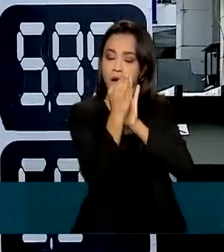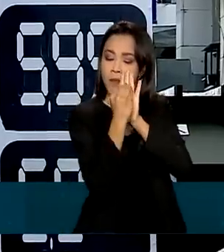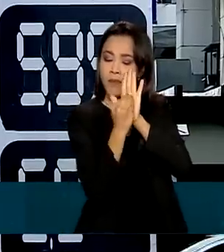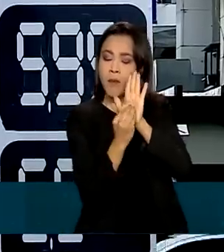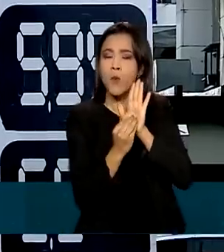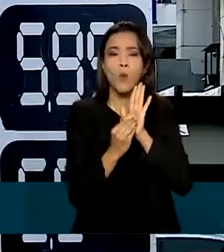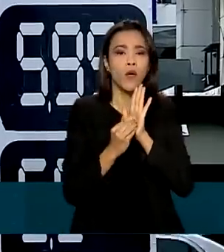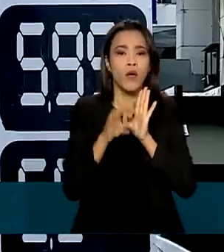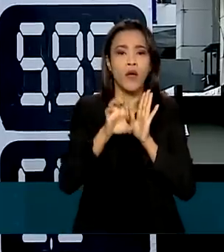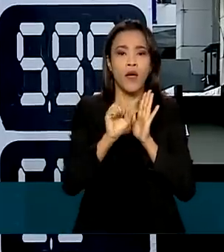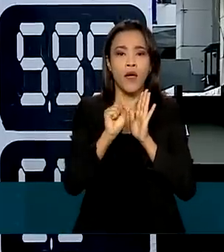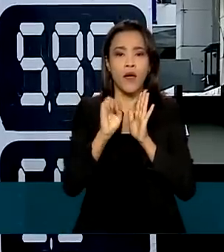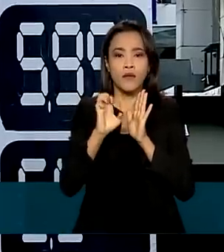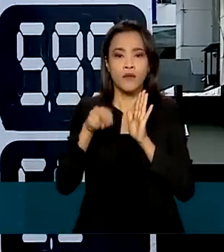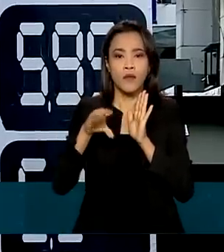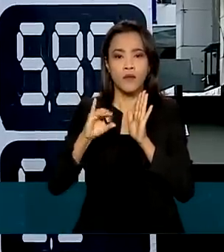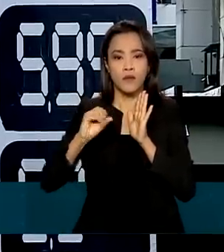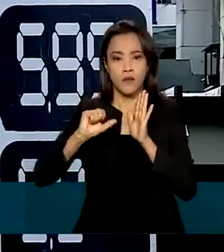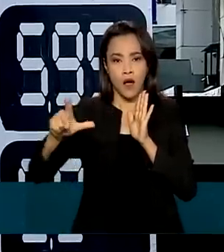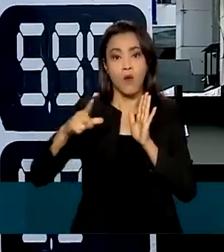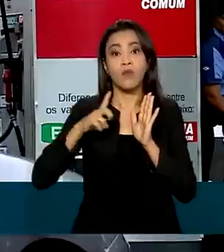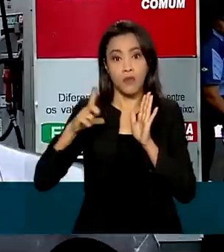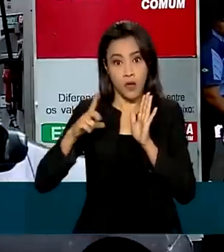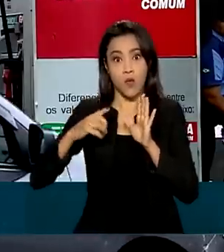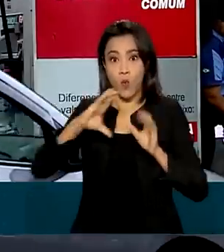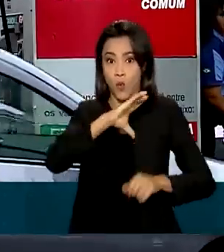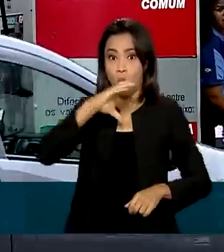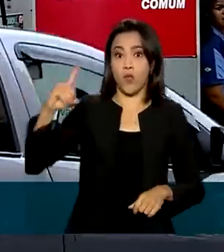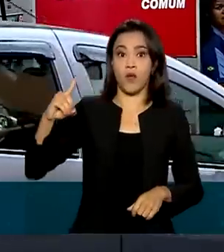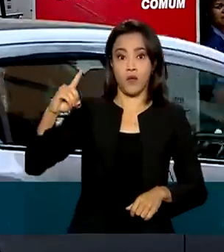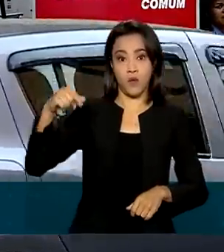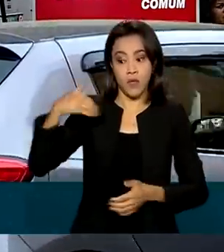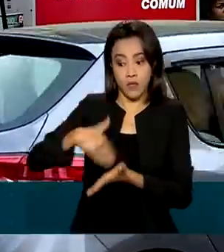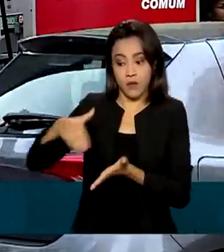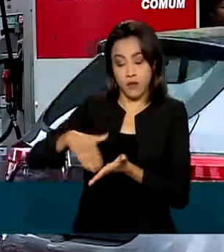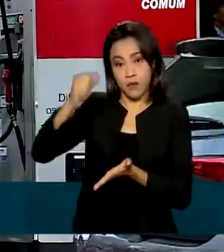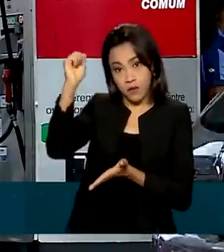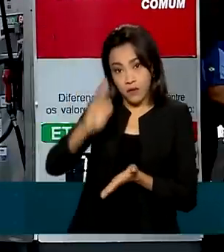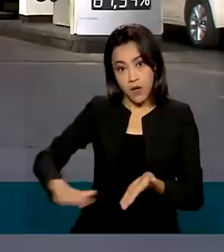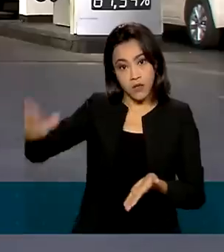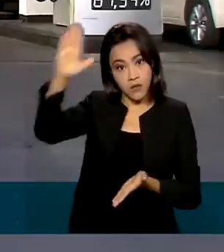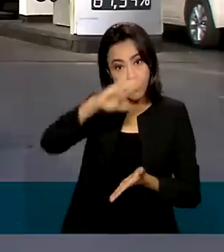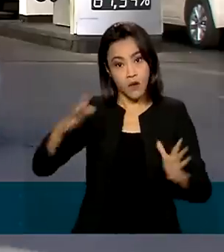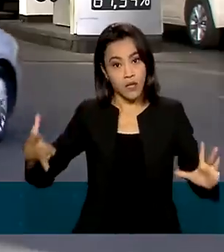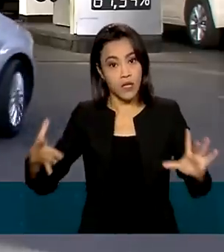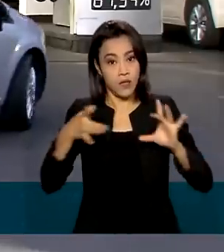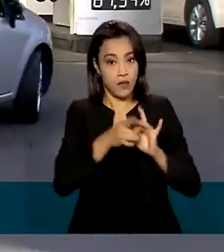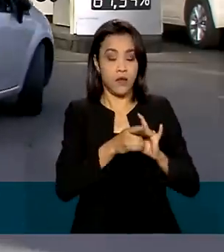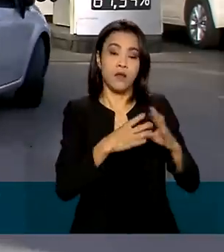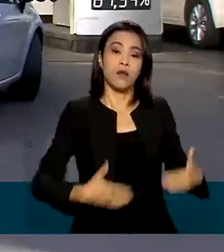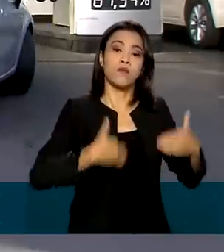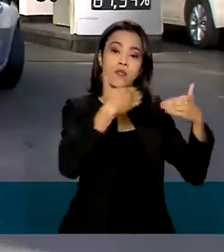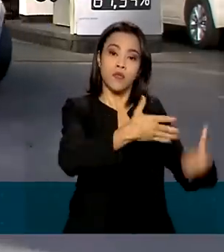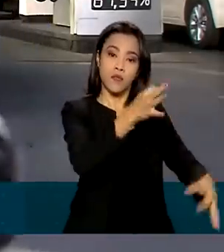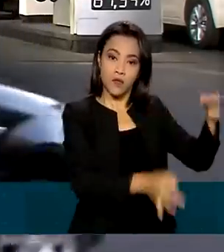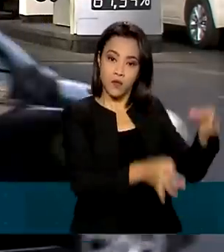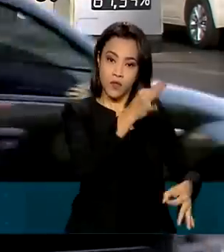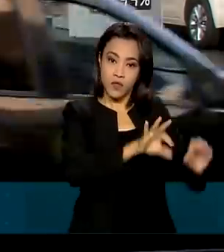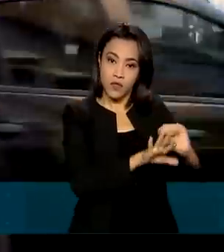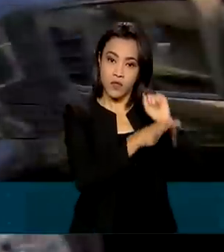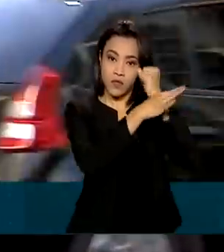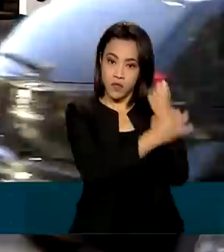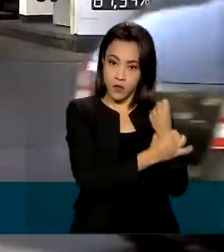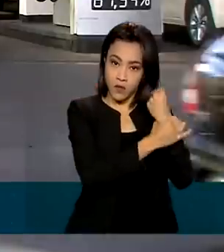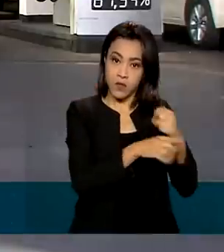Essa ação de fiscalização será coordenada pela Secretaria Nacional do Consumidor, do Ministério da Justiça e Segurança Pública, também